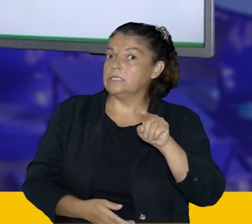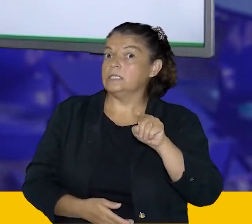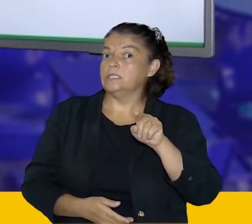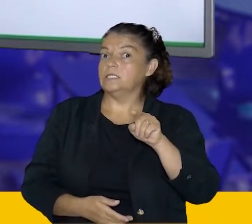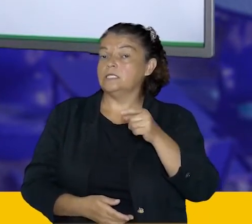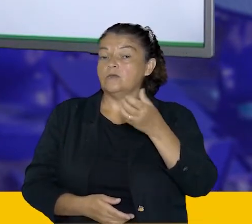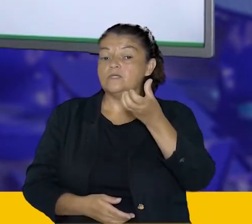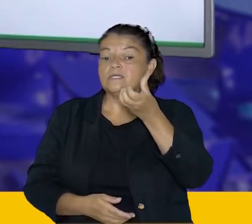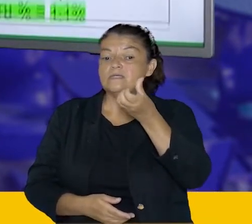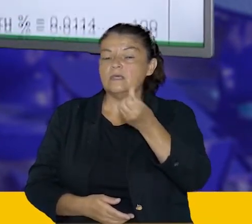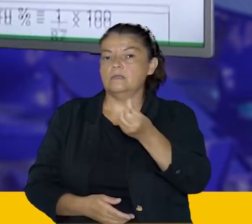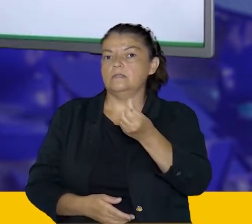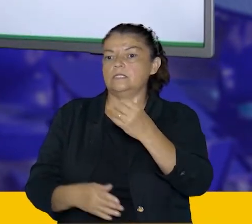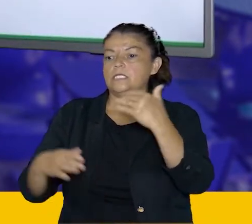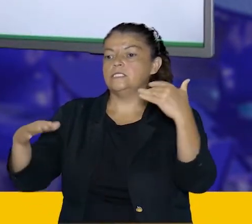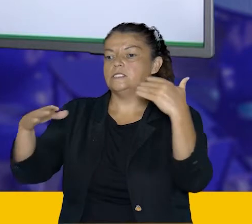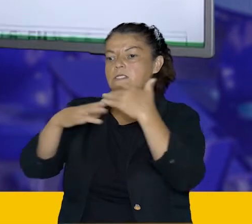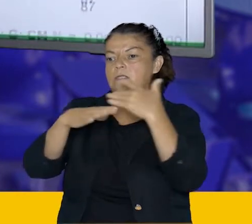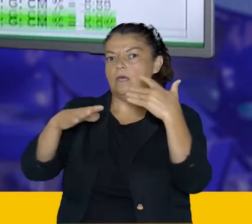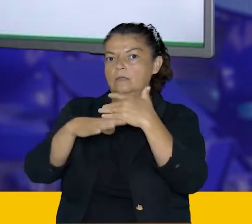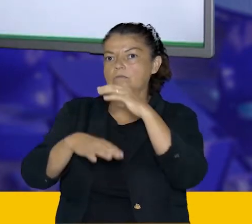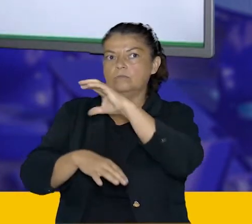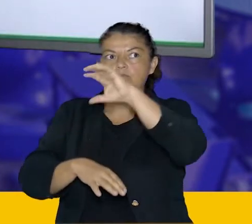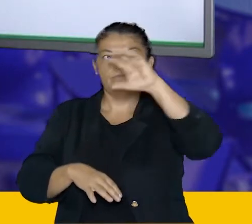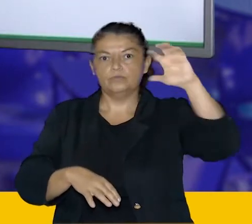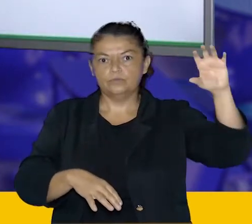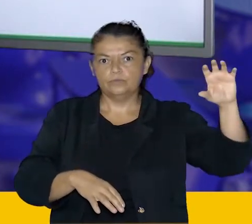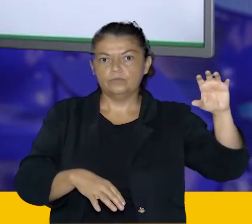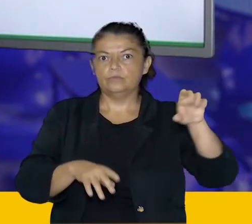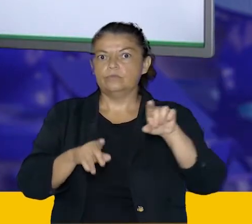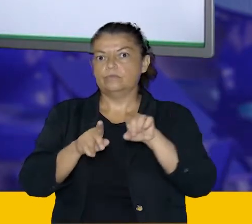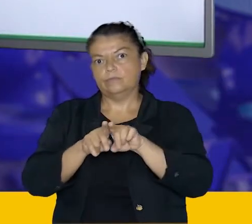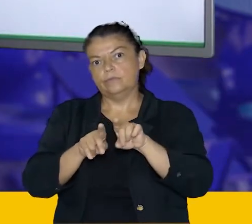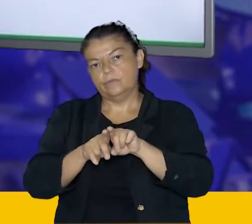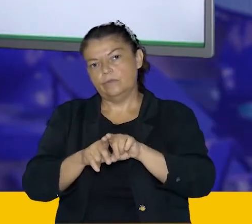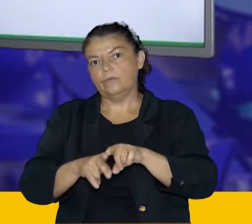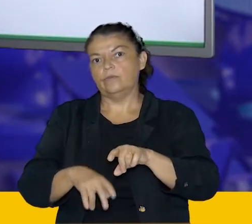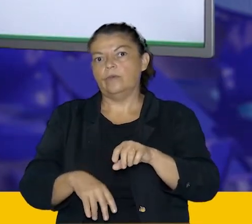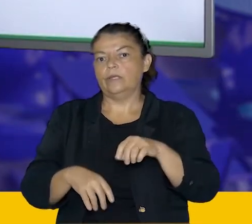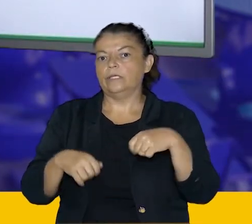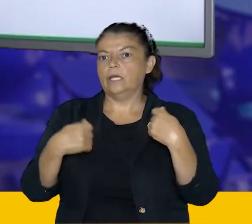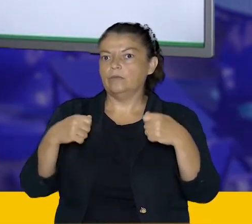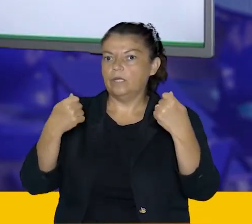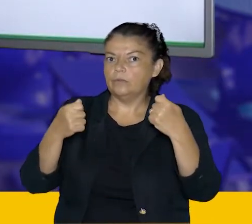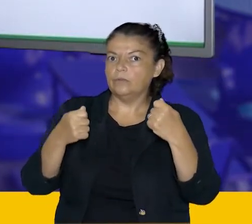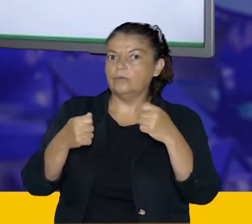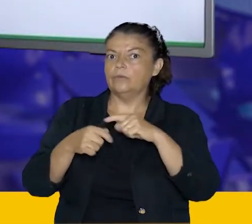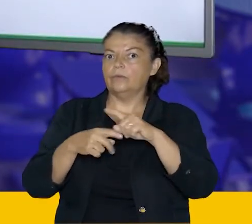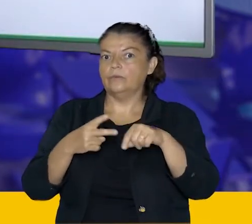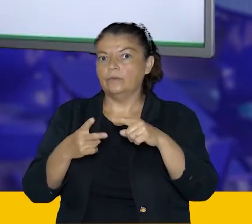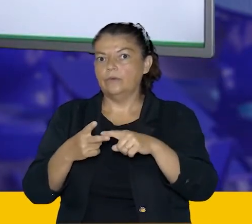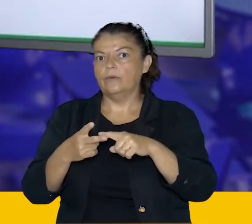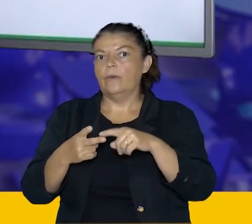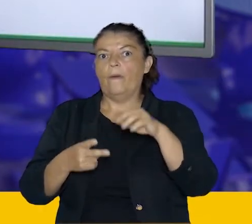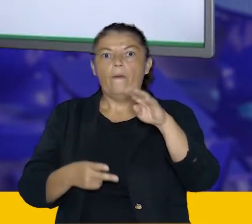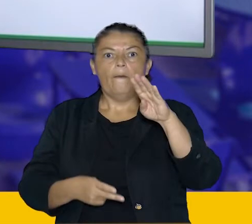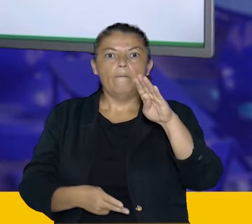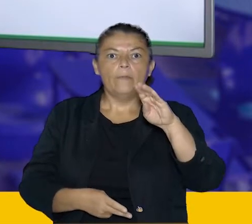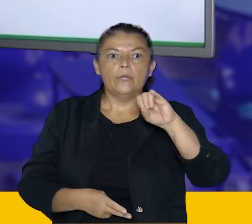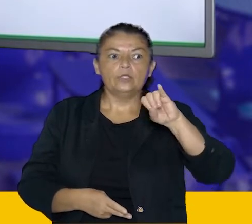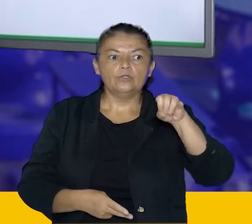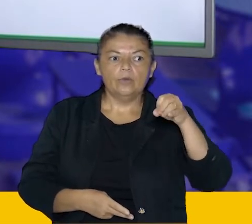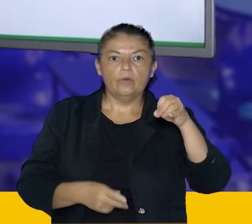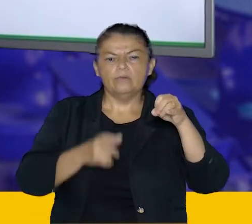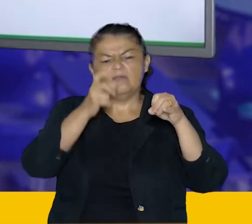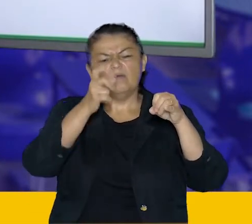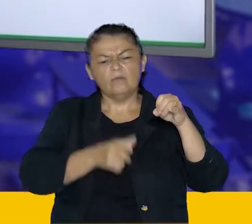falei, todas elas. Então para não colocar o nome de todas, novamente eu coloquei as siglas. Caruaru, BJ, Belo Jardim, P